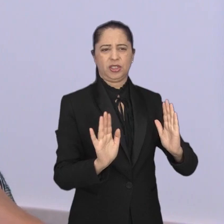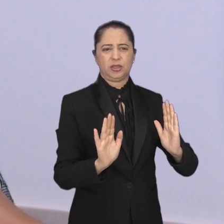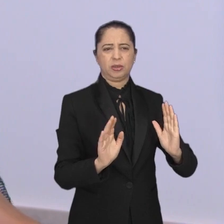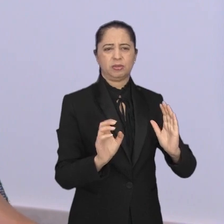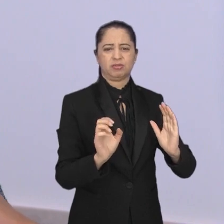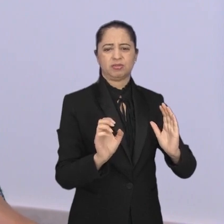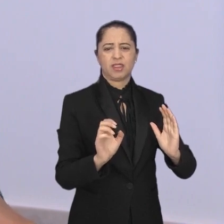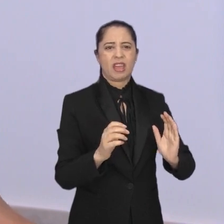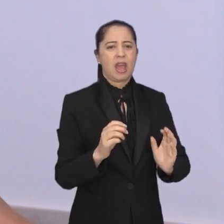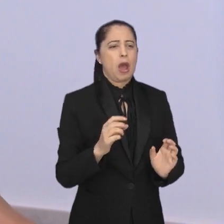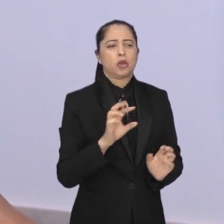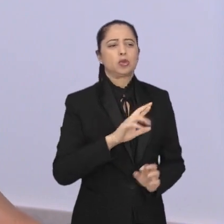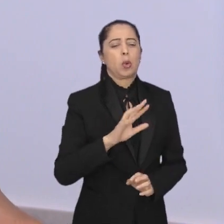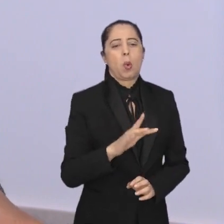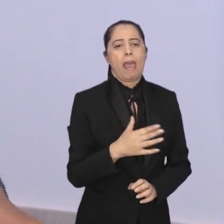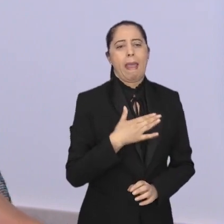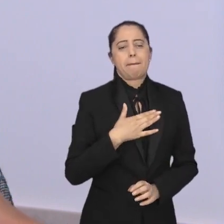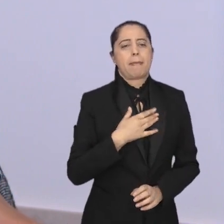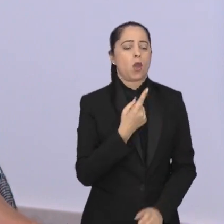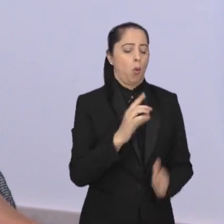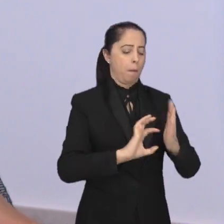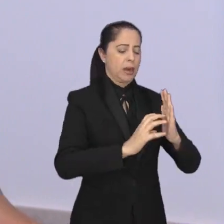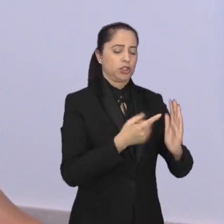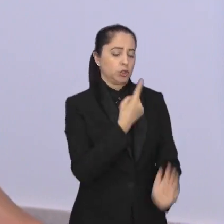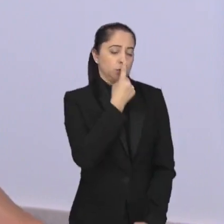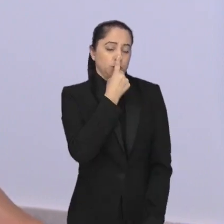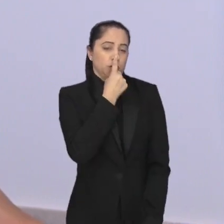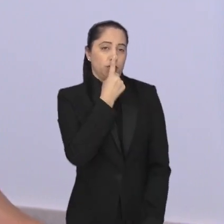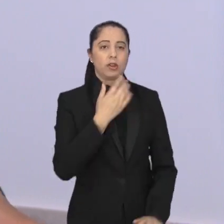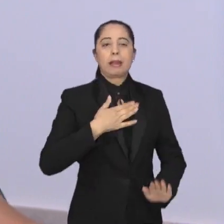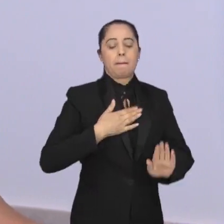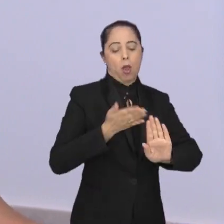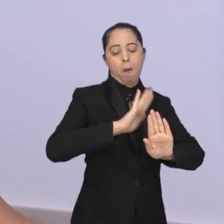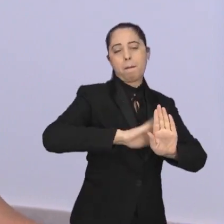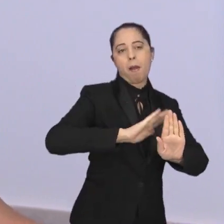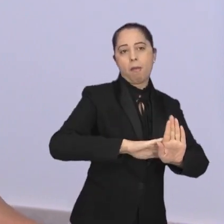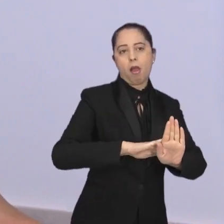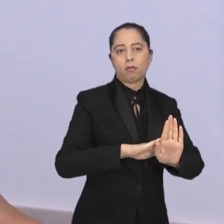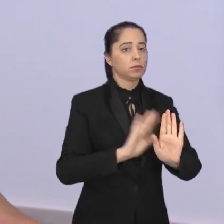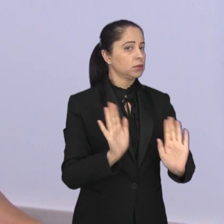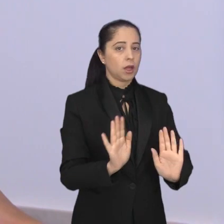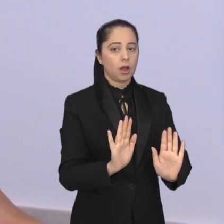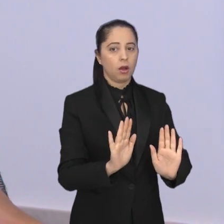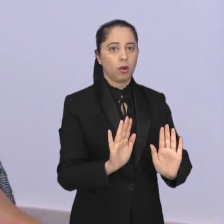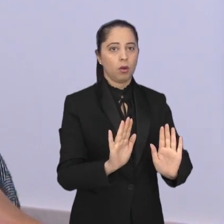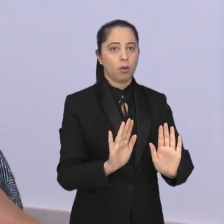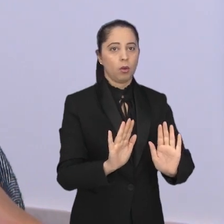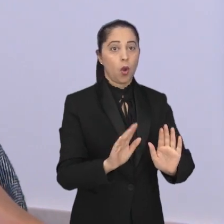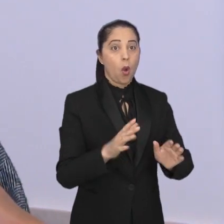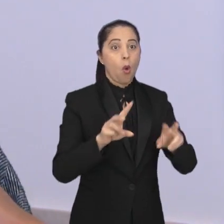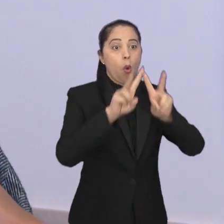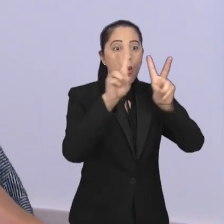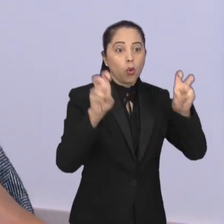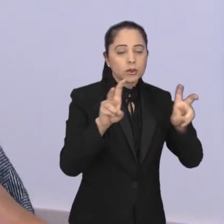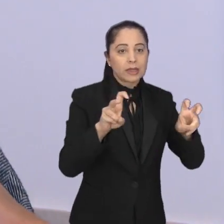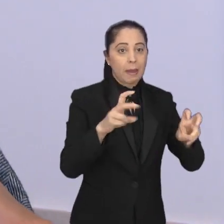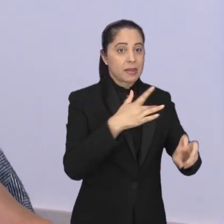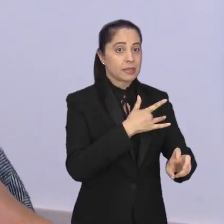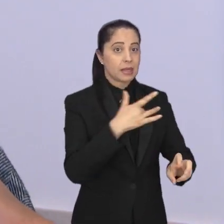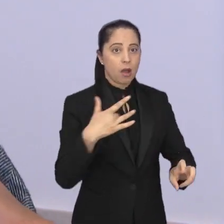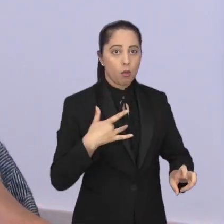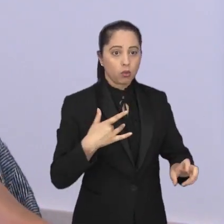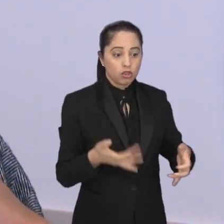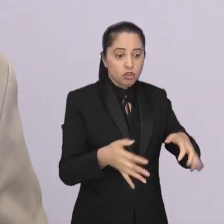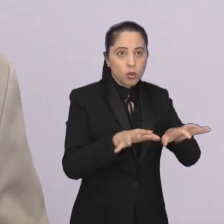dos meus gostos, das minhas preferências, da minha ideologia. Está acima de tudo. É uma